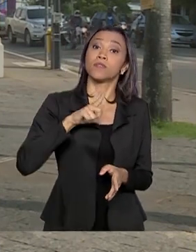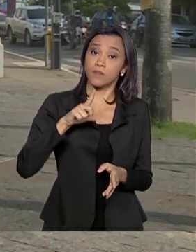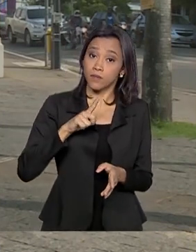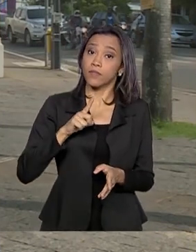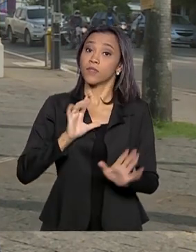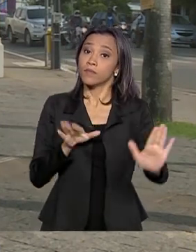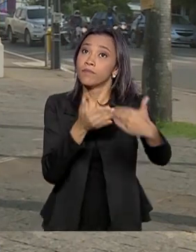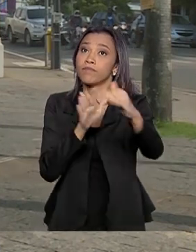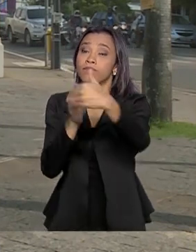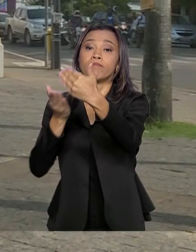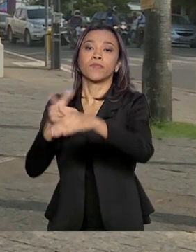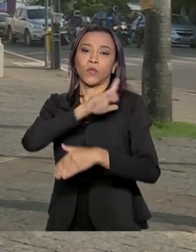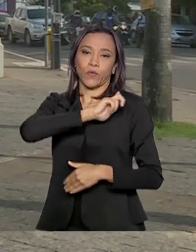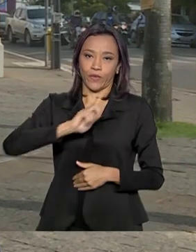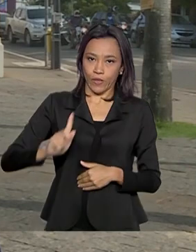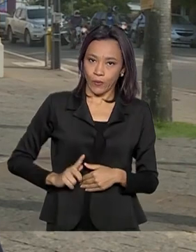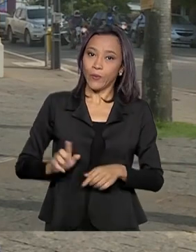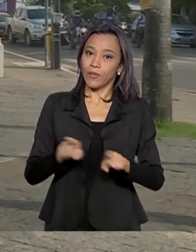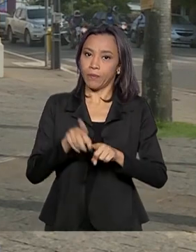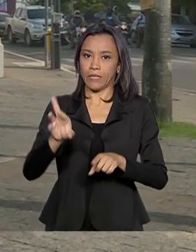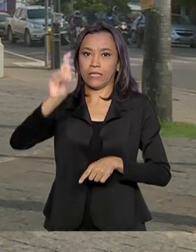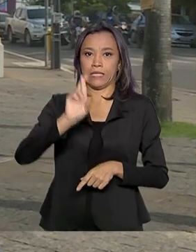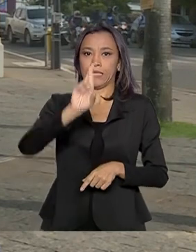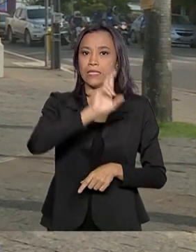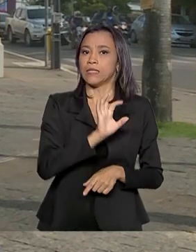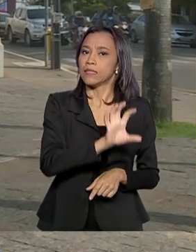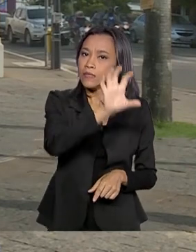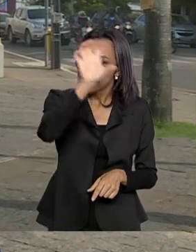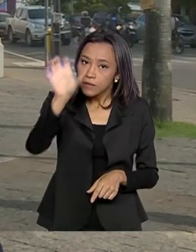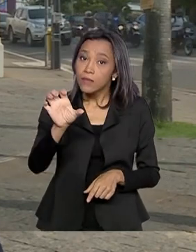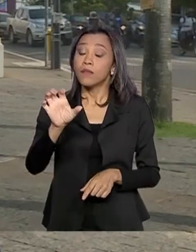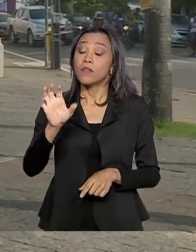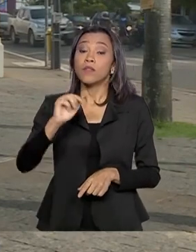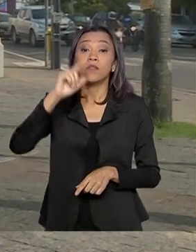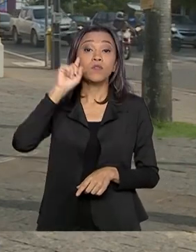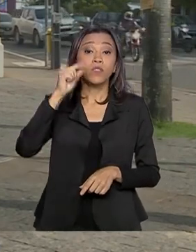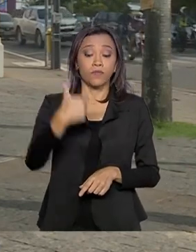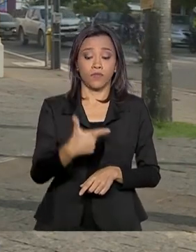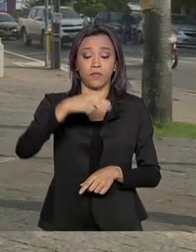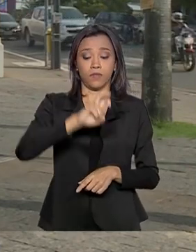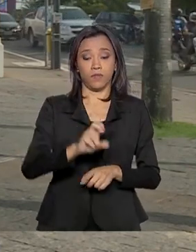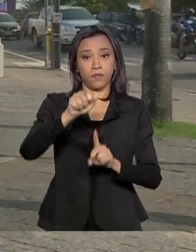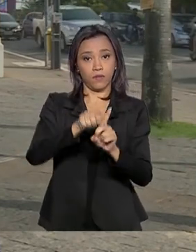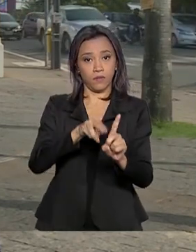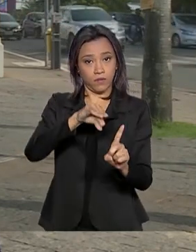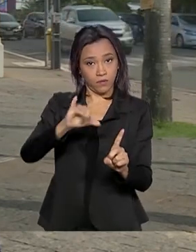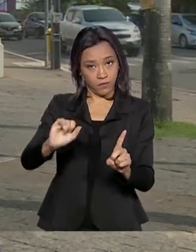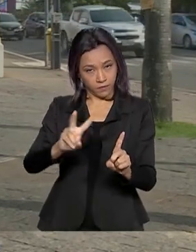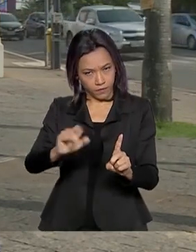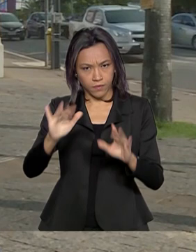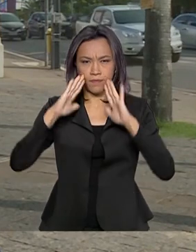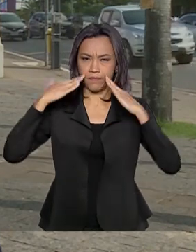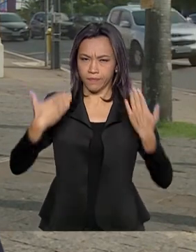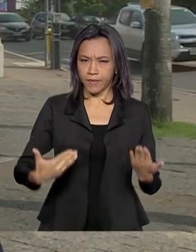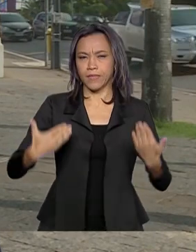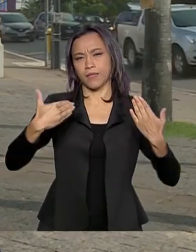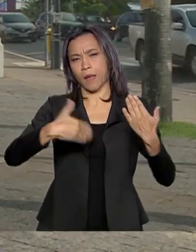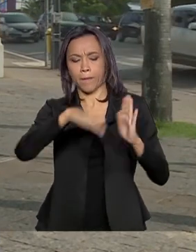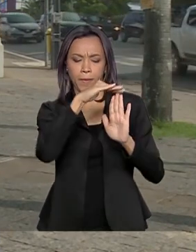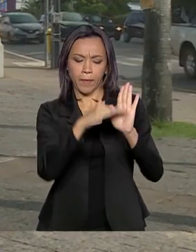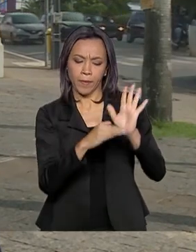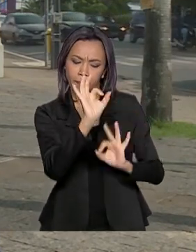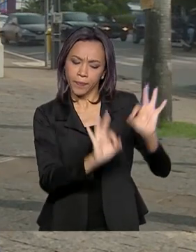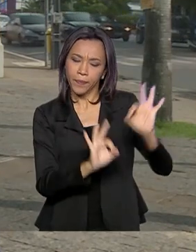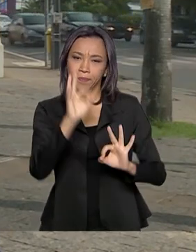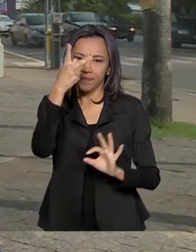governadores e lideranças locais. E no dia 25 de março, será apresentado o Plano de Ações do Conselho. De Rio